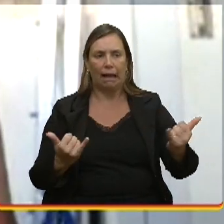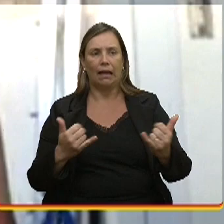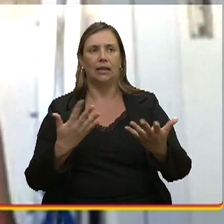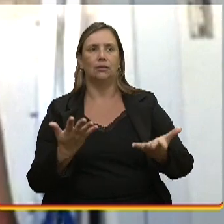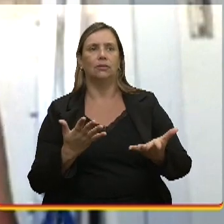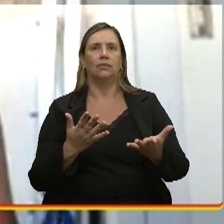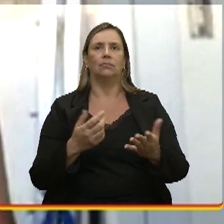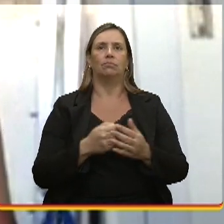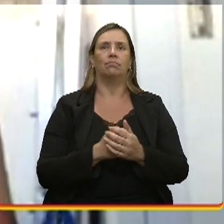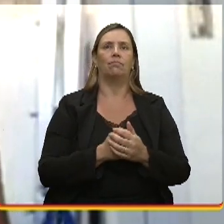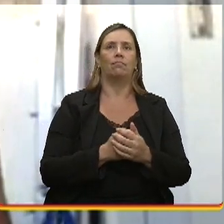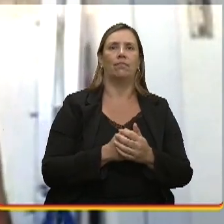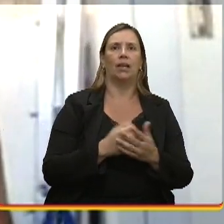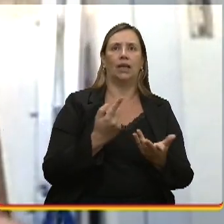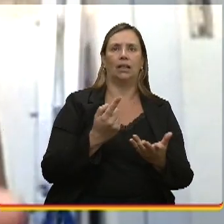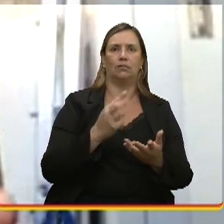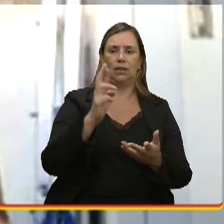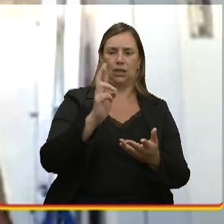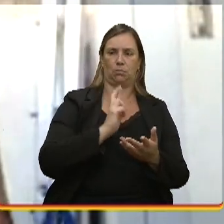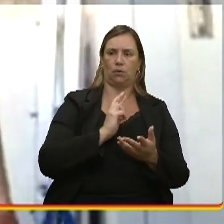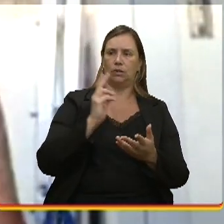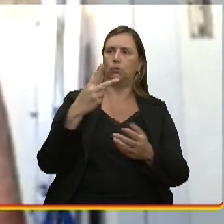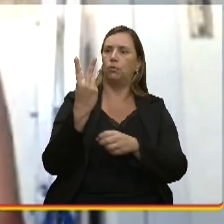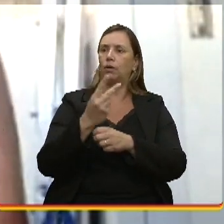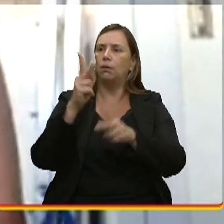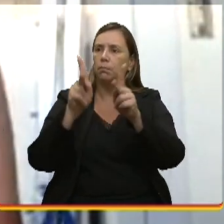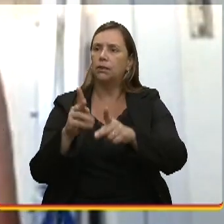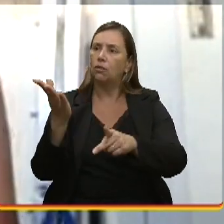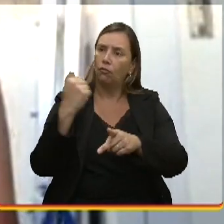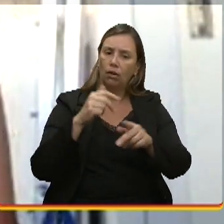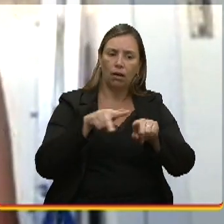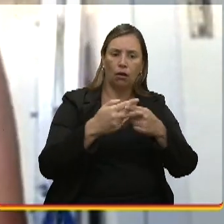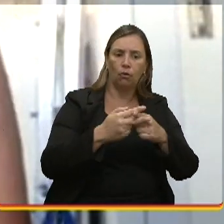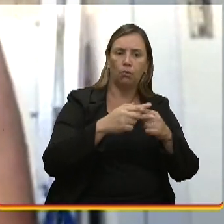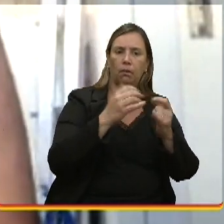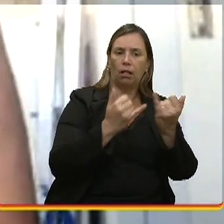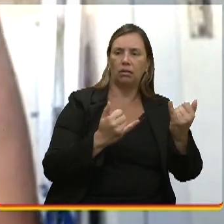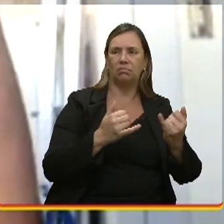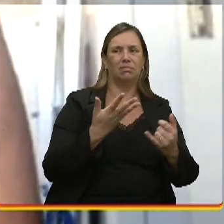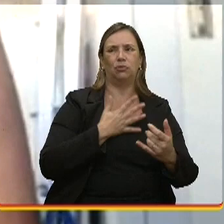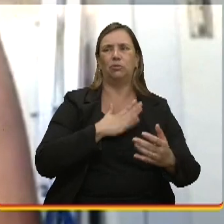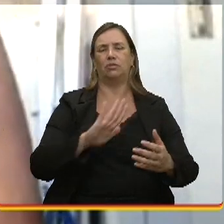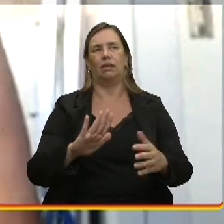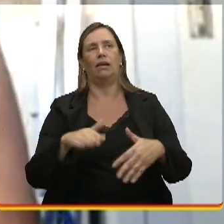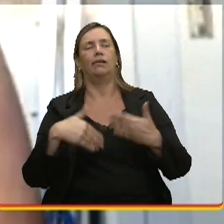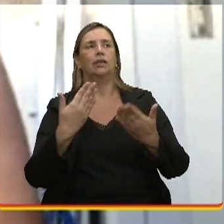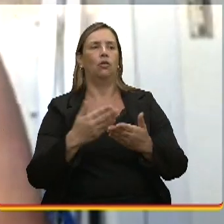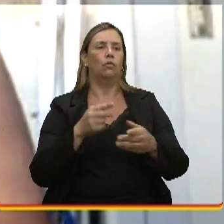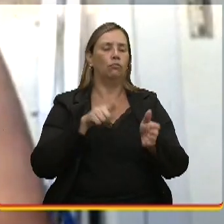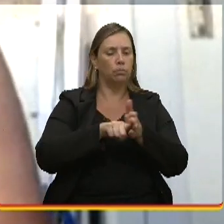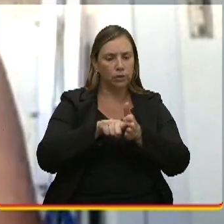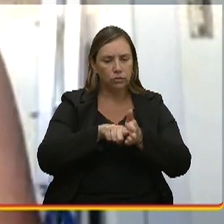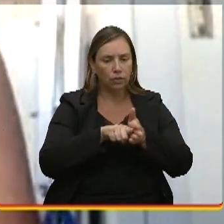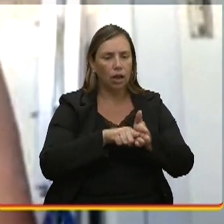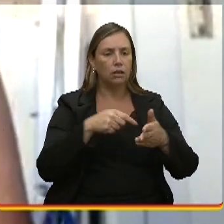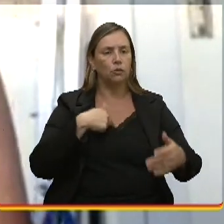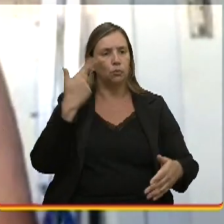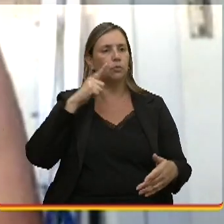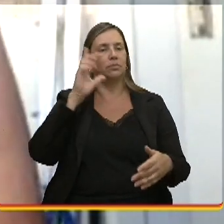resposta que me deram não me satisfez, que era, tipo, ter que trocar tudo. E aí, eu fui investigar e aí consegui eu resolver.